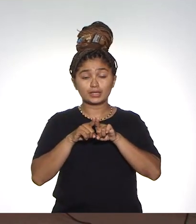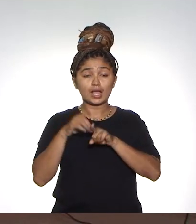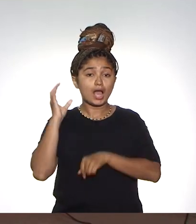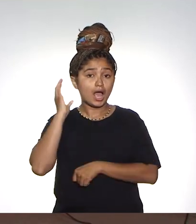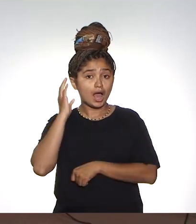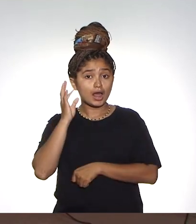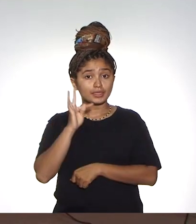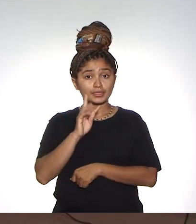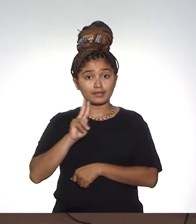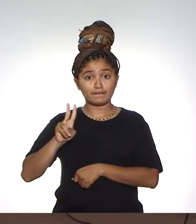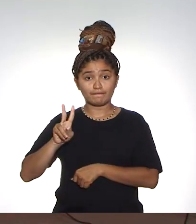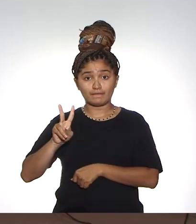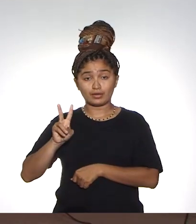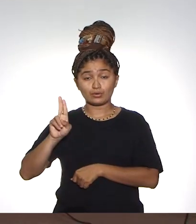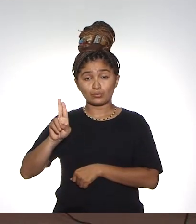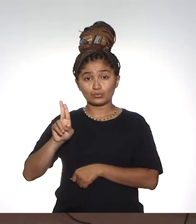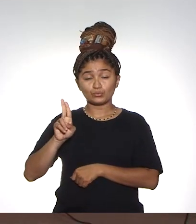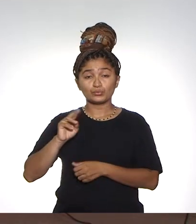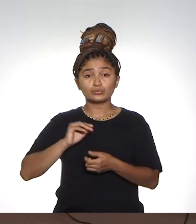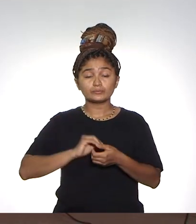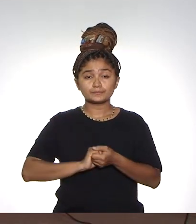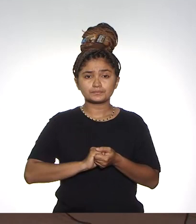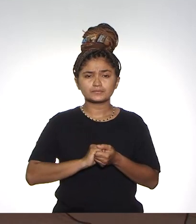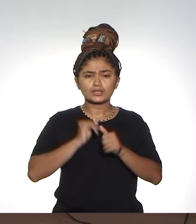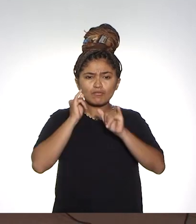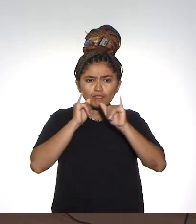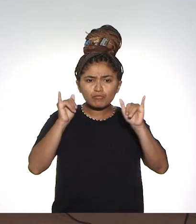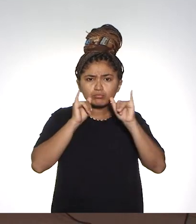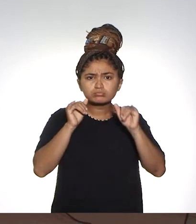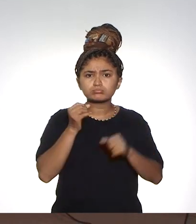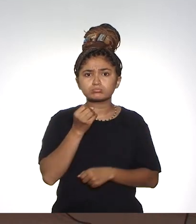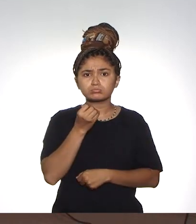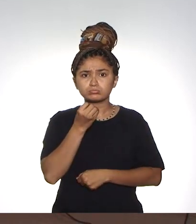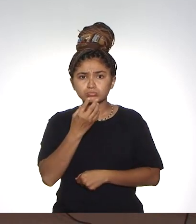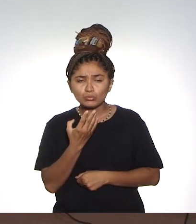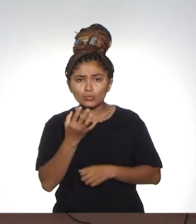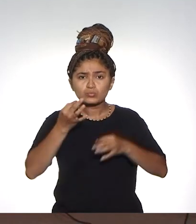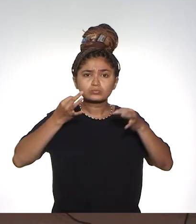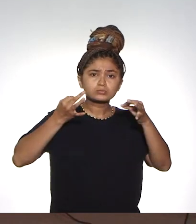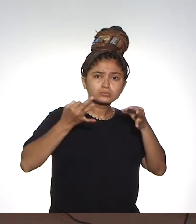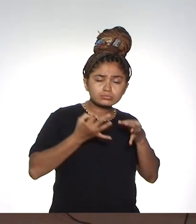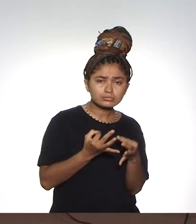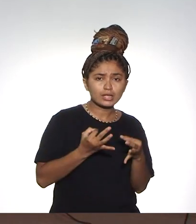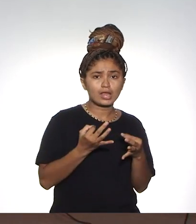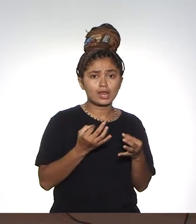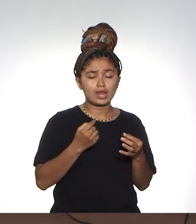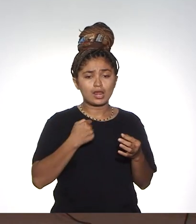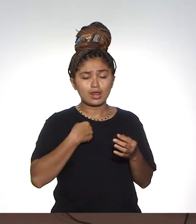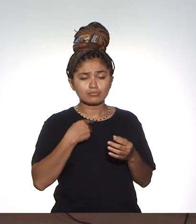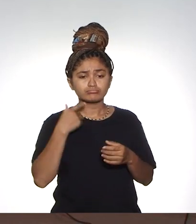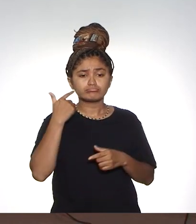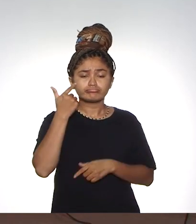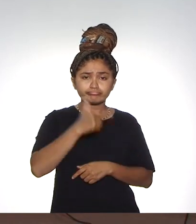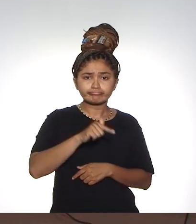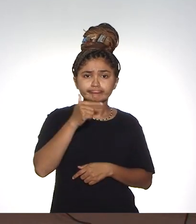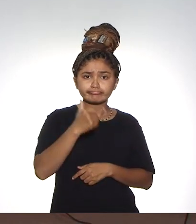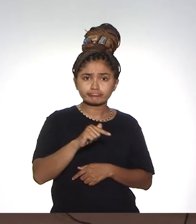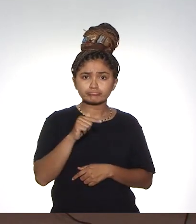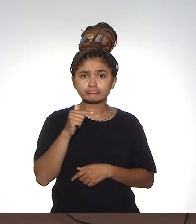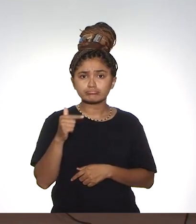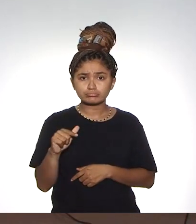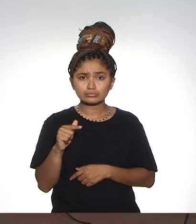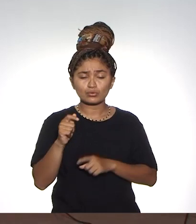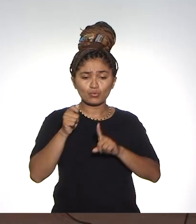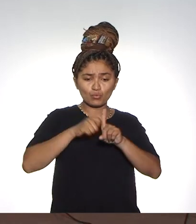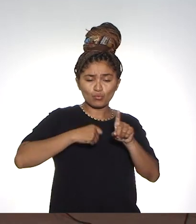televisão universitária, é levar boa informação, levar informação correta. Eu tenho repetido ao longo desses oito meses que